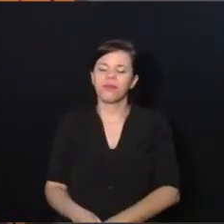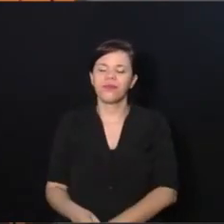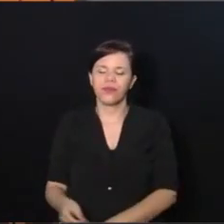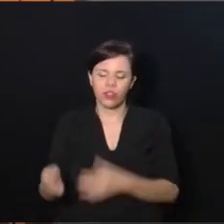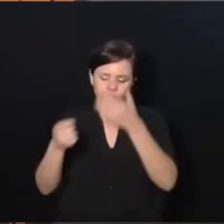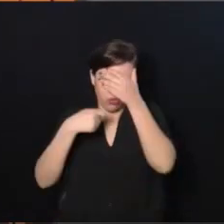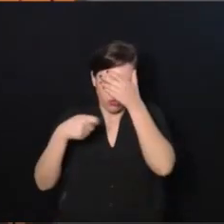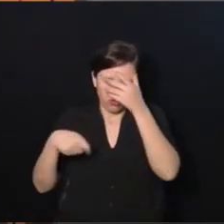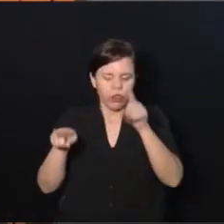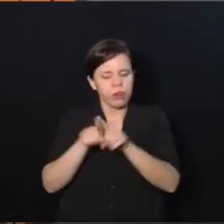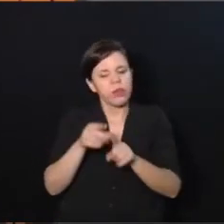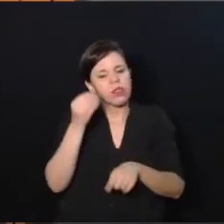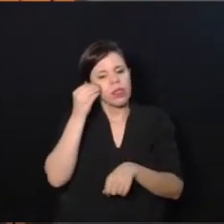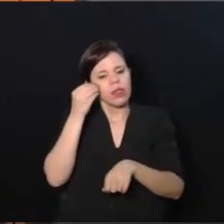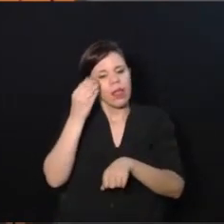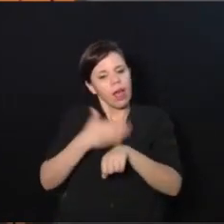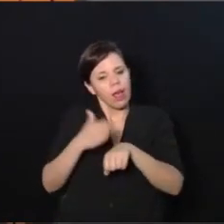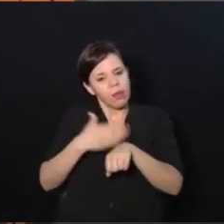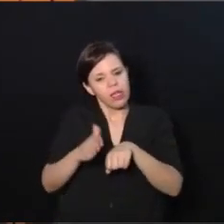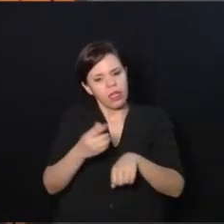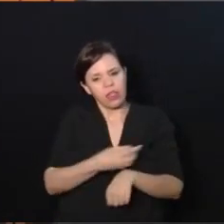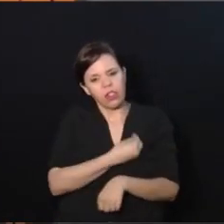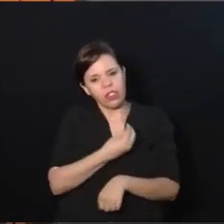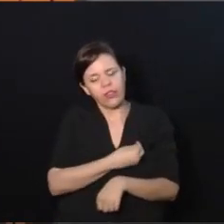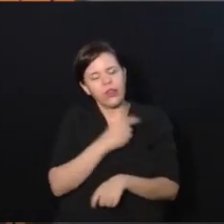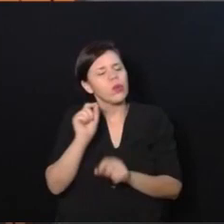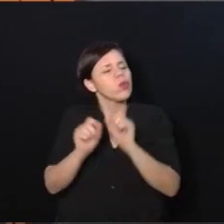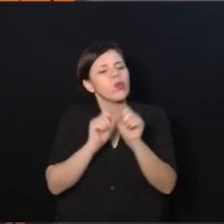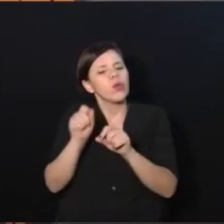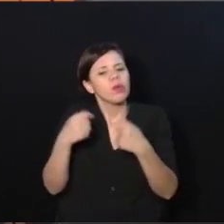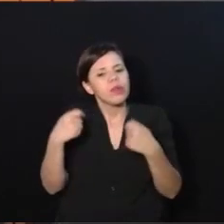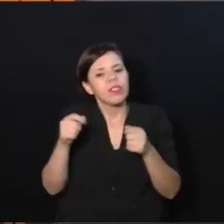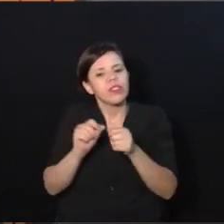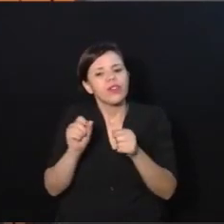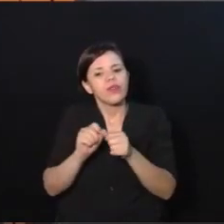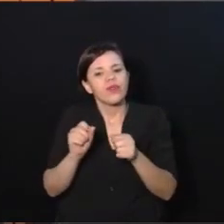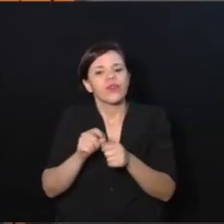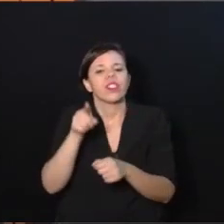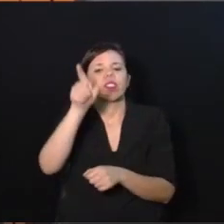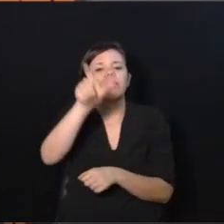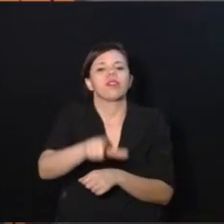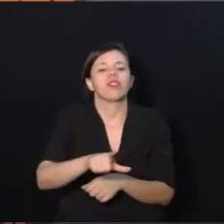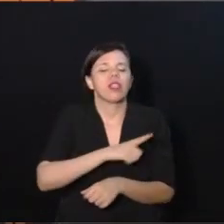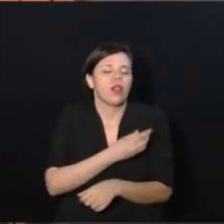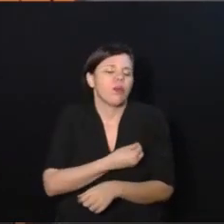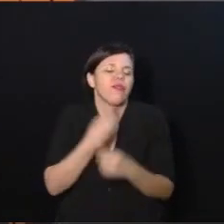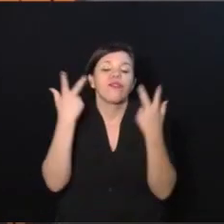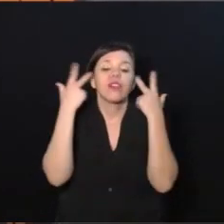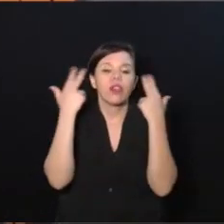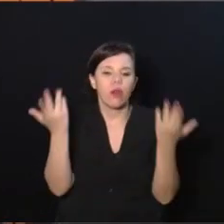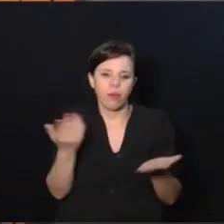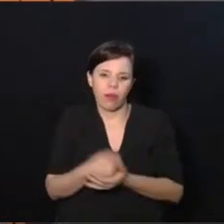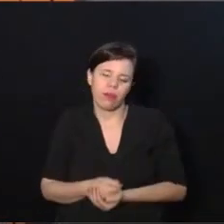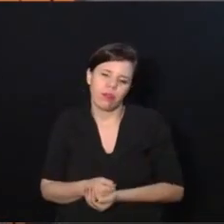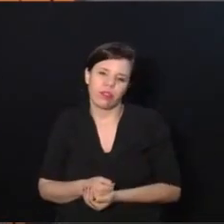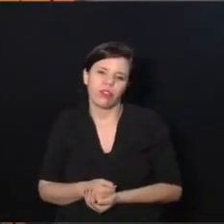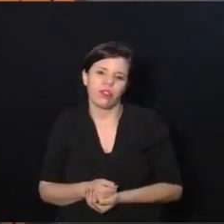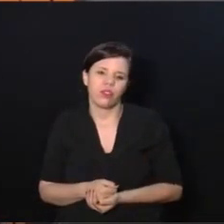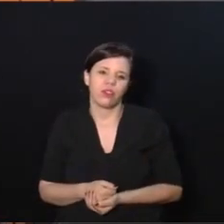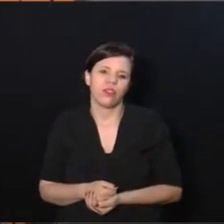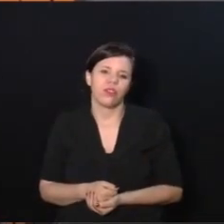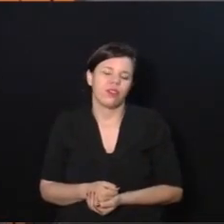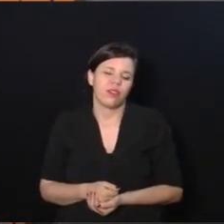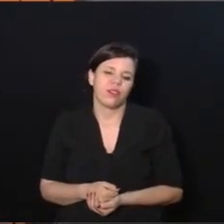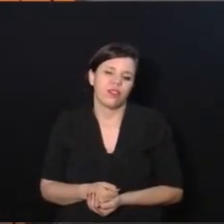e tentar aplicar na nossa vida do tipo, sim, o eu preciso fazer para que essa pessoa tenha uma vida normal? E o resto,